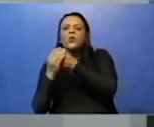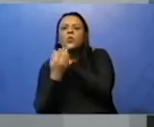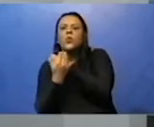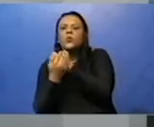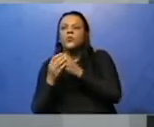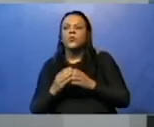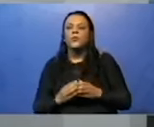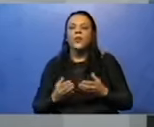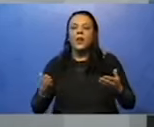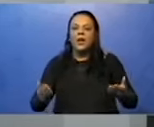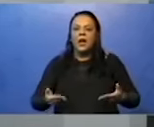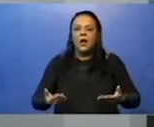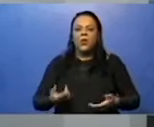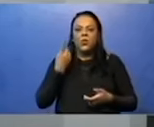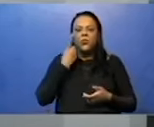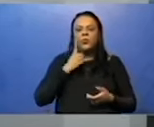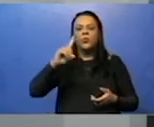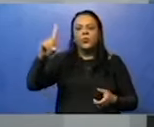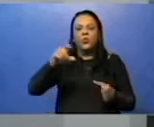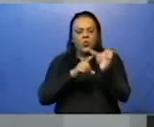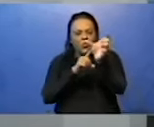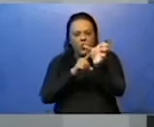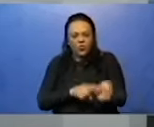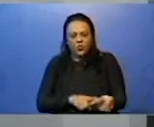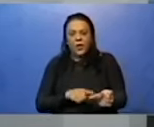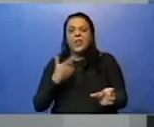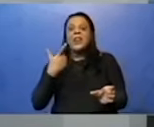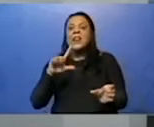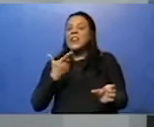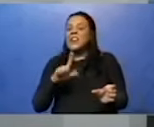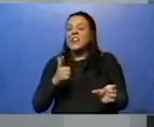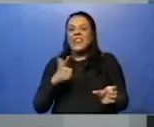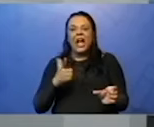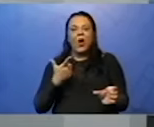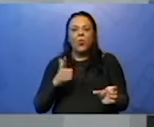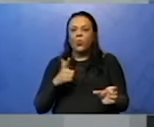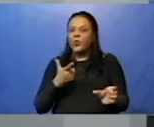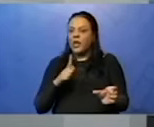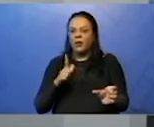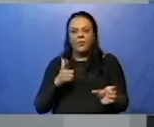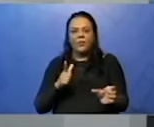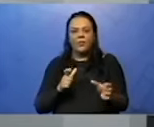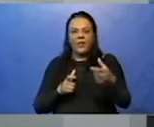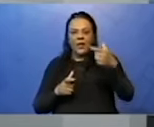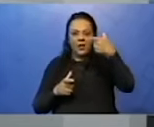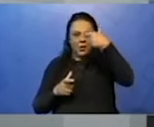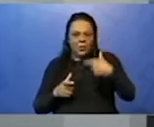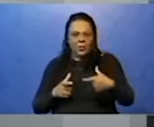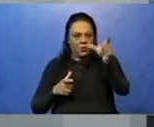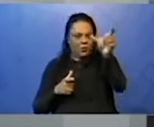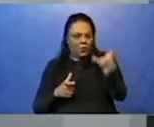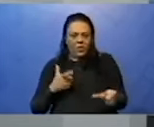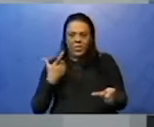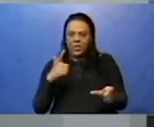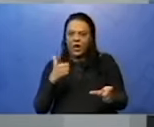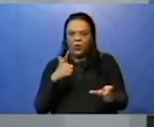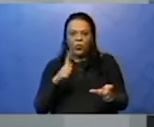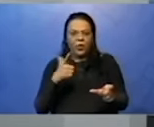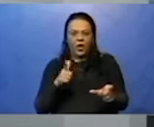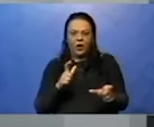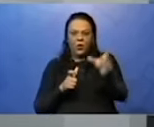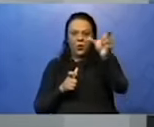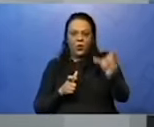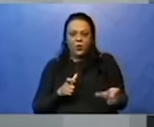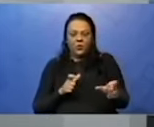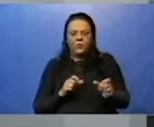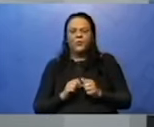inexistente. Como o próprio nome já fala, não é? Inexistente é não existente. Gente,